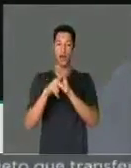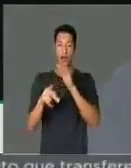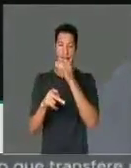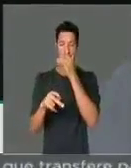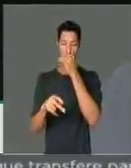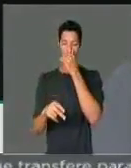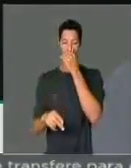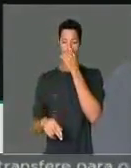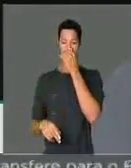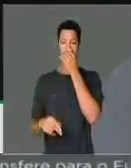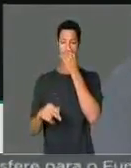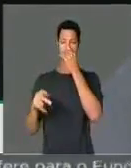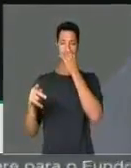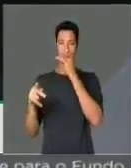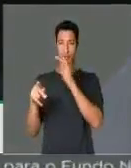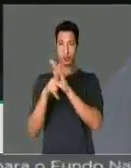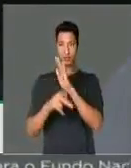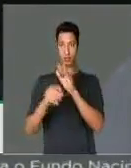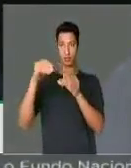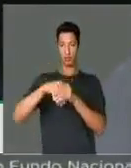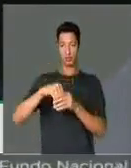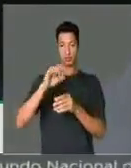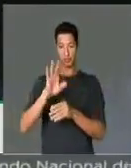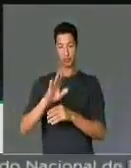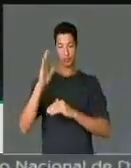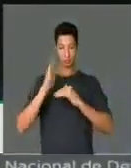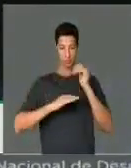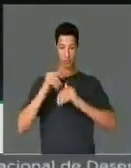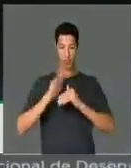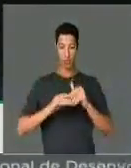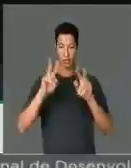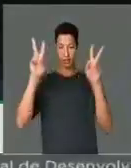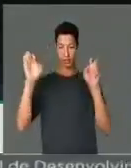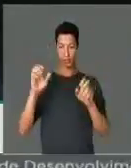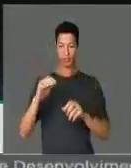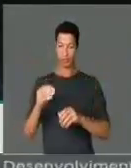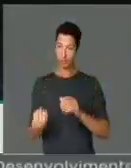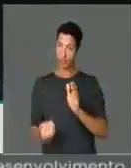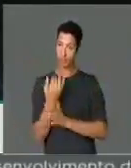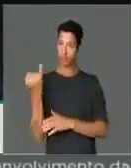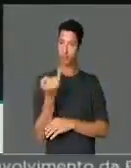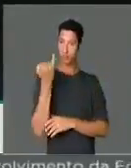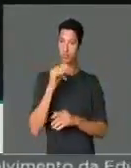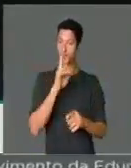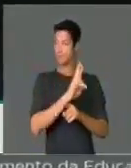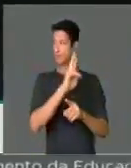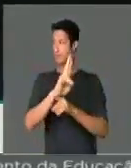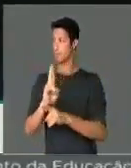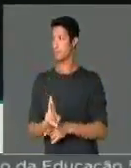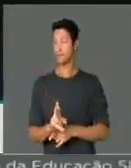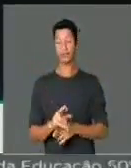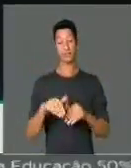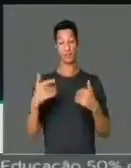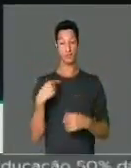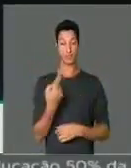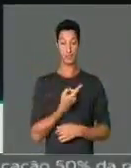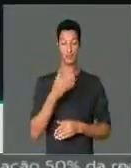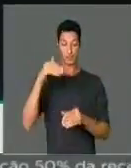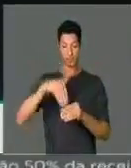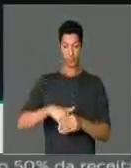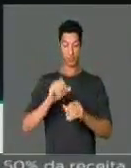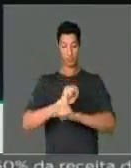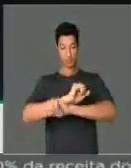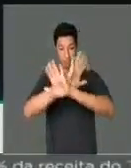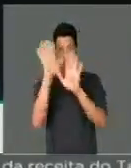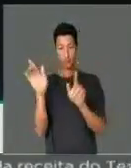economicista predatório sobre as áreas fundamentais de preservação. Daí o nosso voto